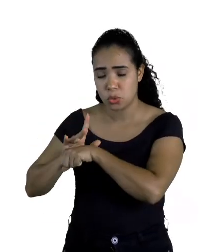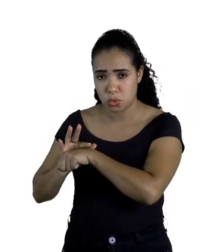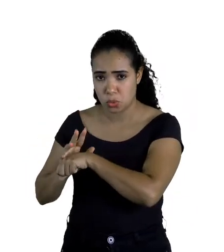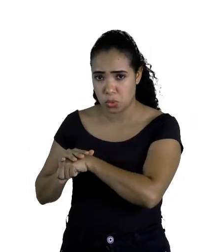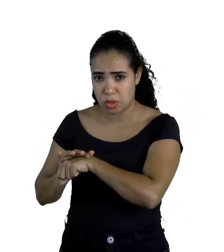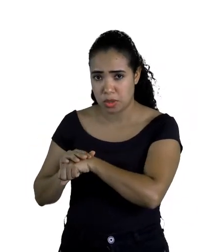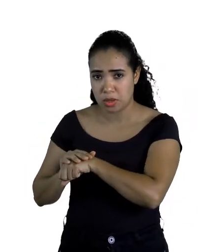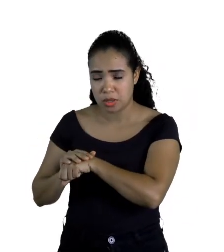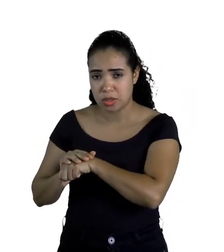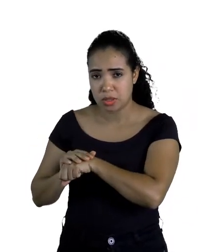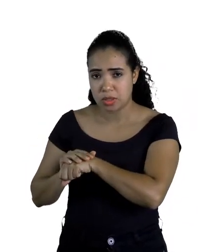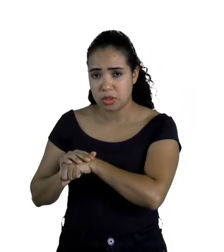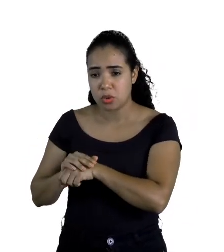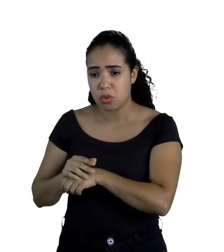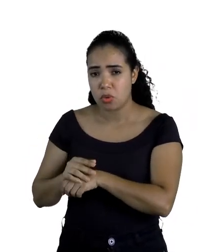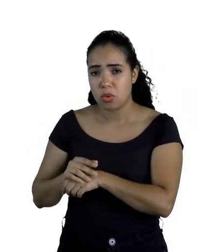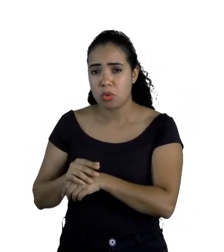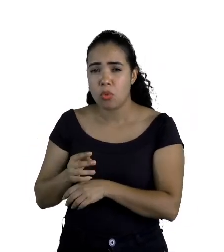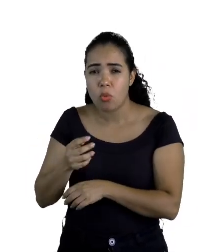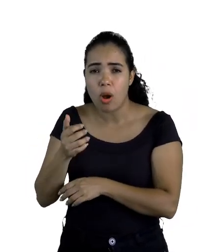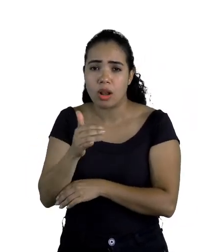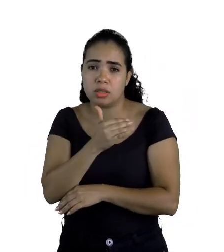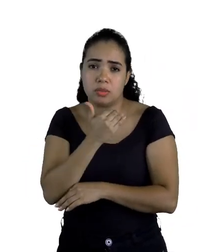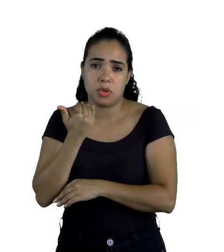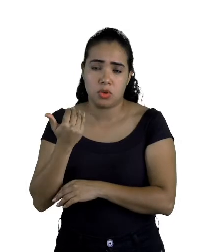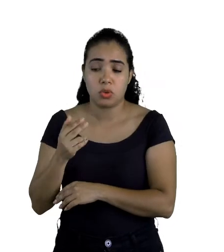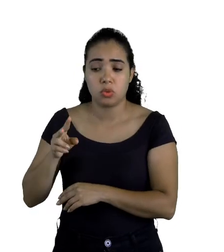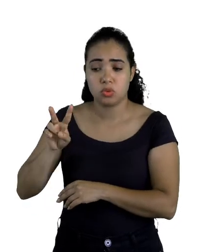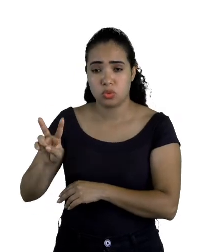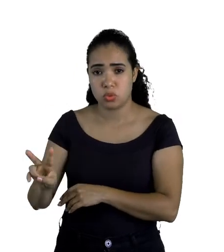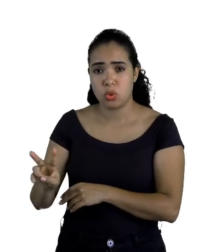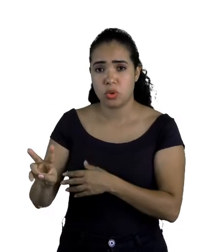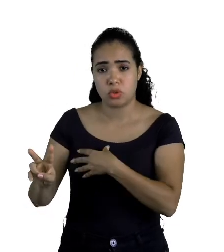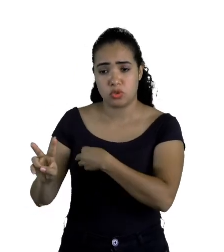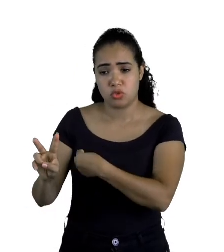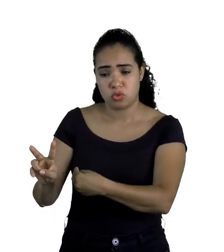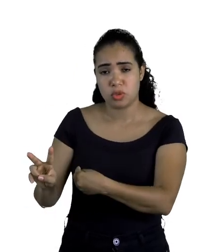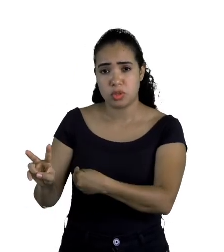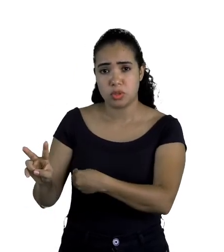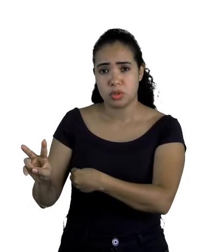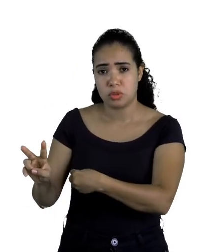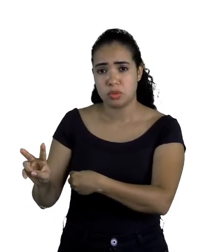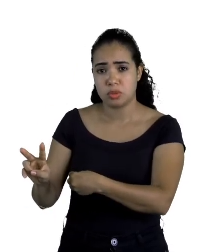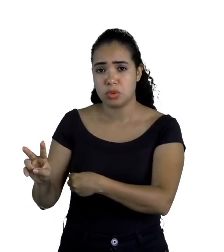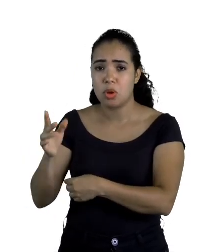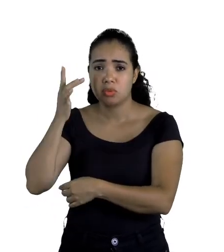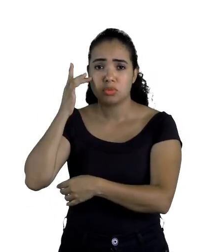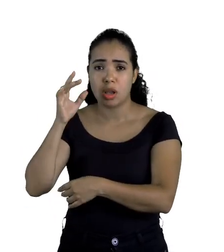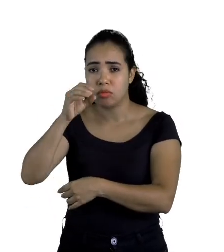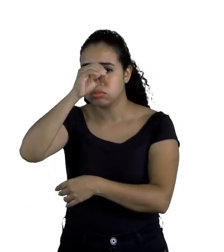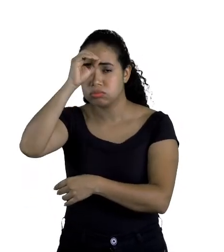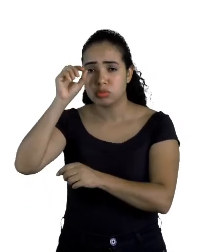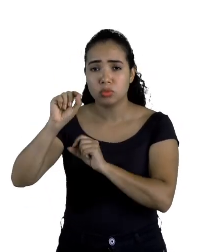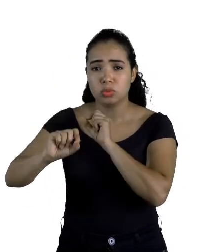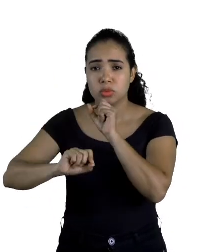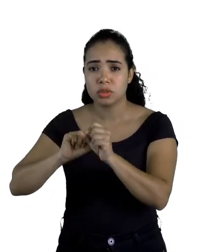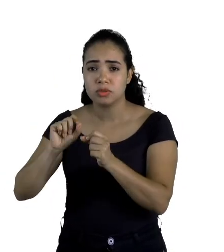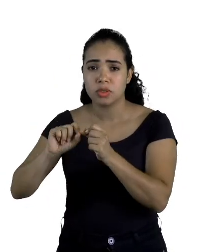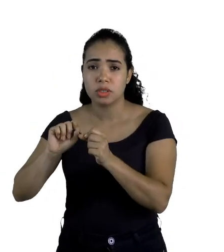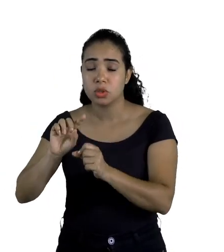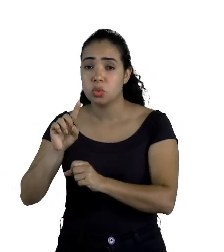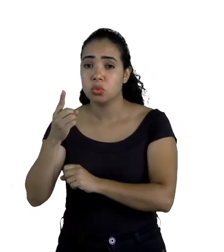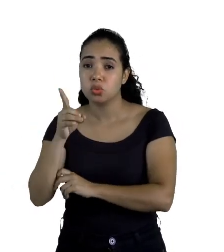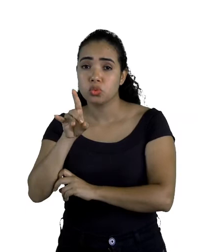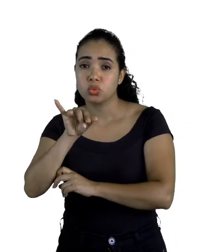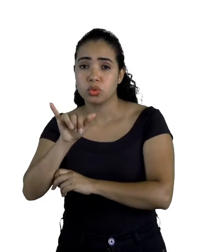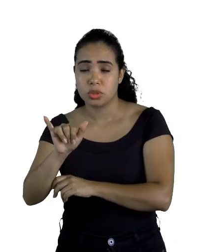e estava nas últimas. Os dois filhos que ela mais estimava não sabiam o que fazer, até que um dia,